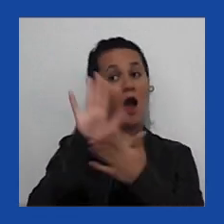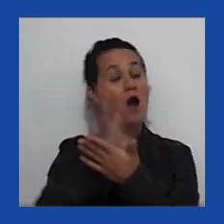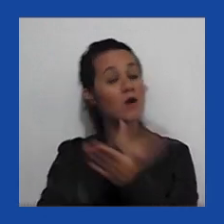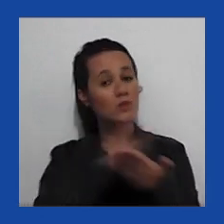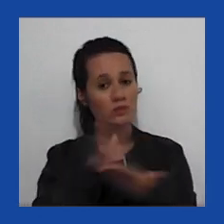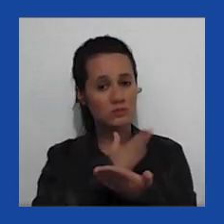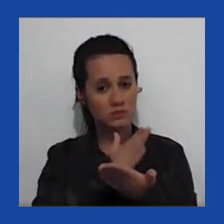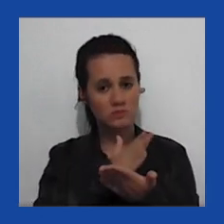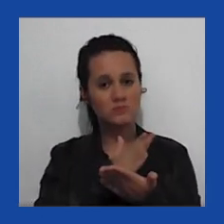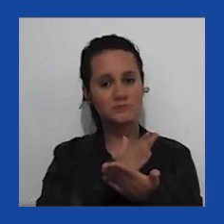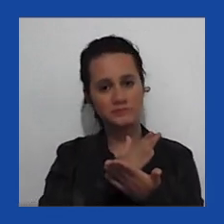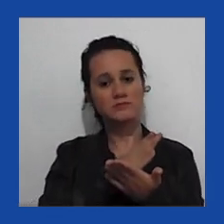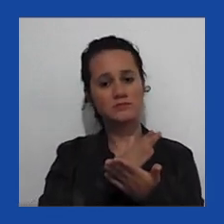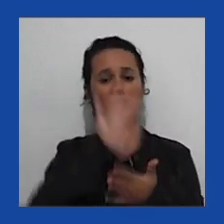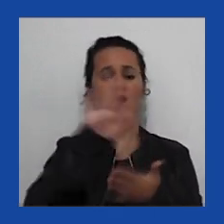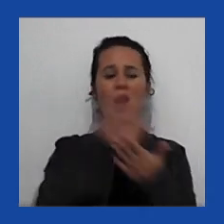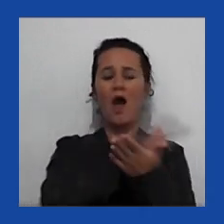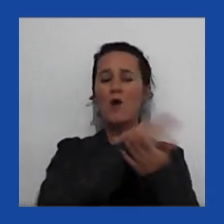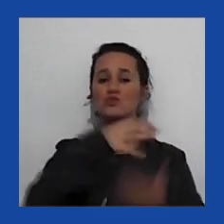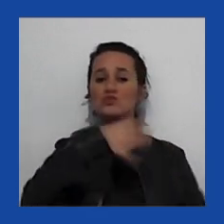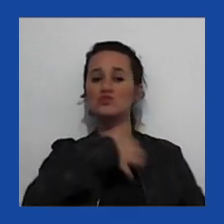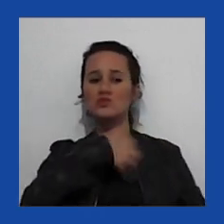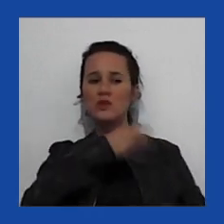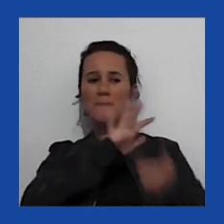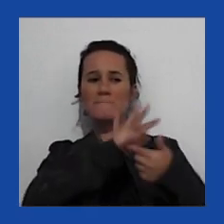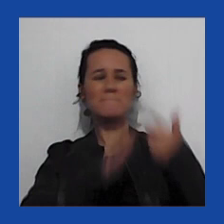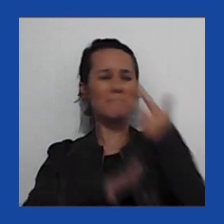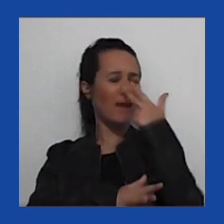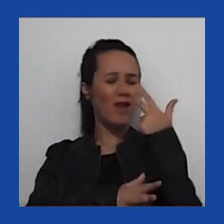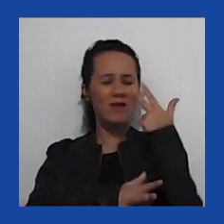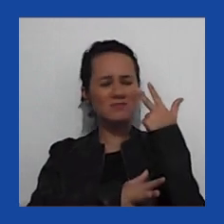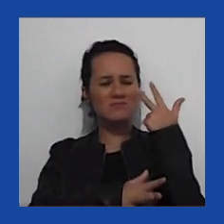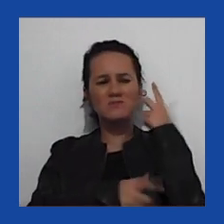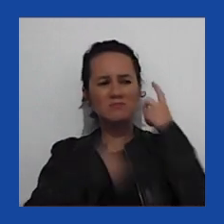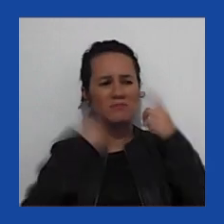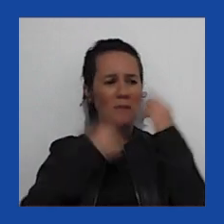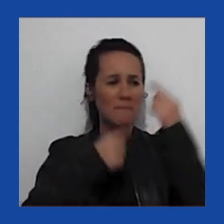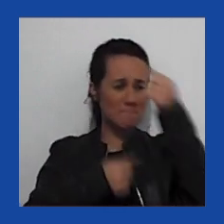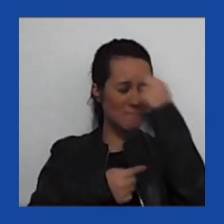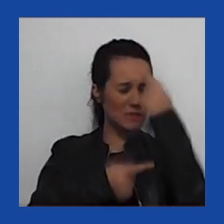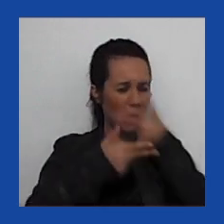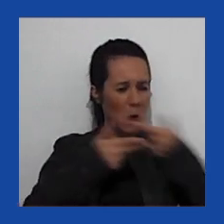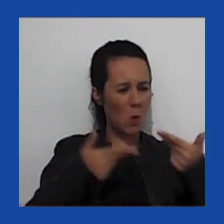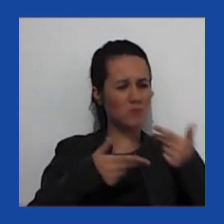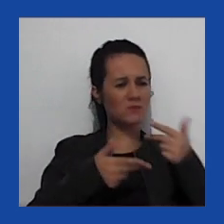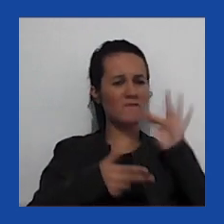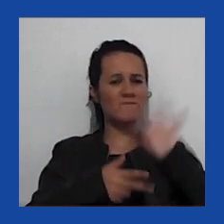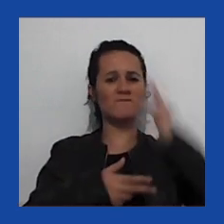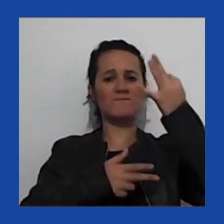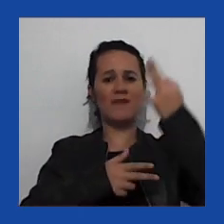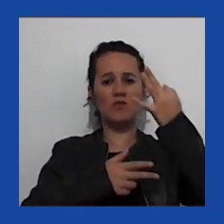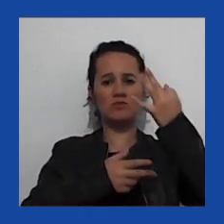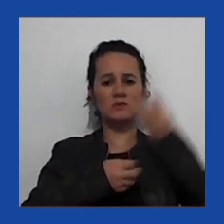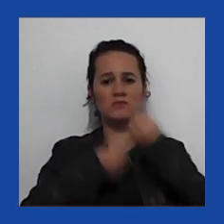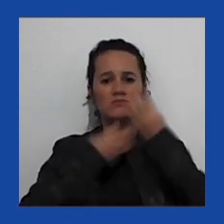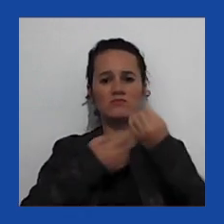têm um estilo um pouco paranoico e usam informação falsa. Se podemos passar para o próximo slide.